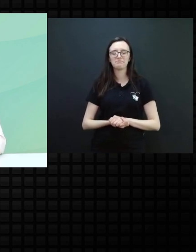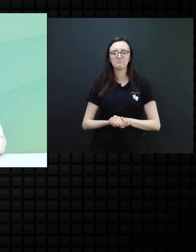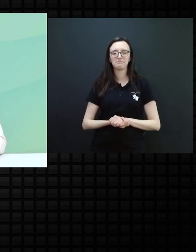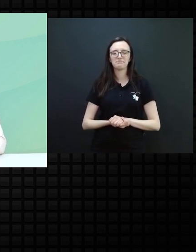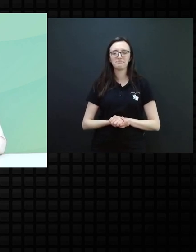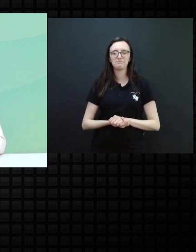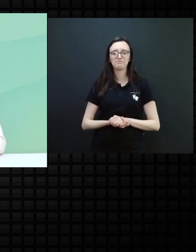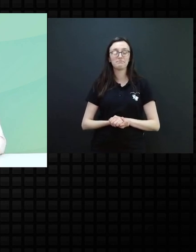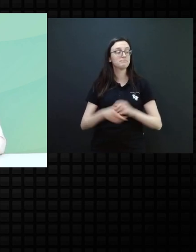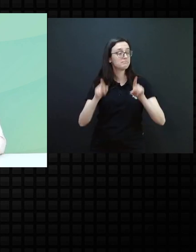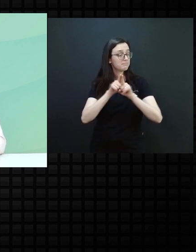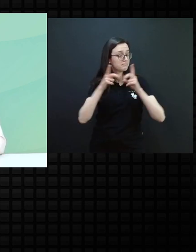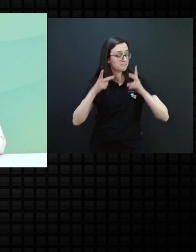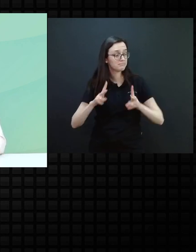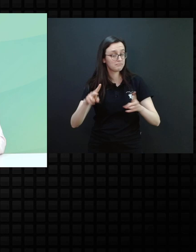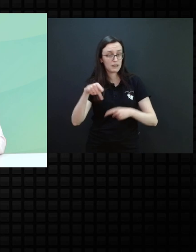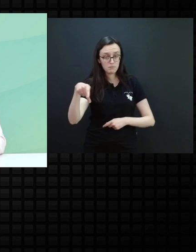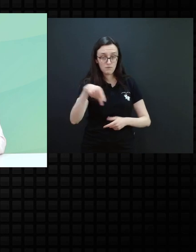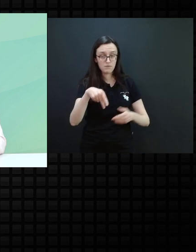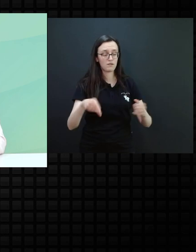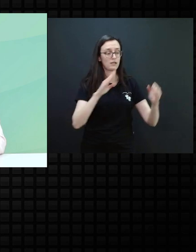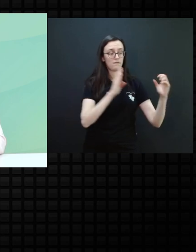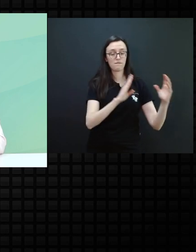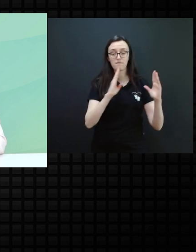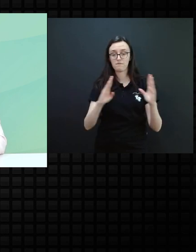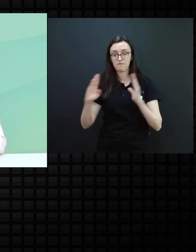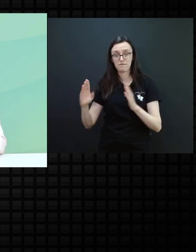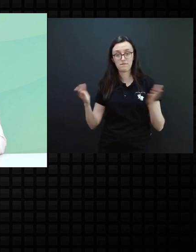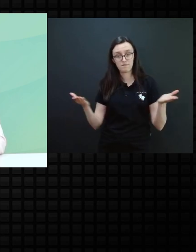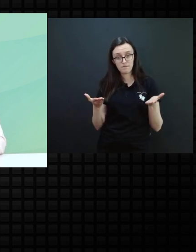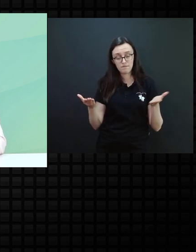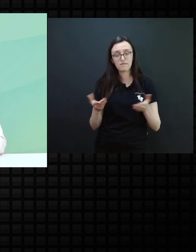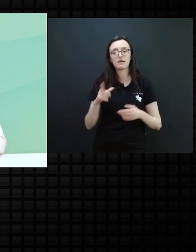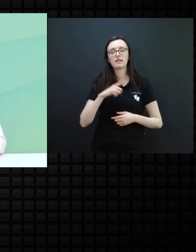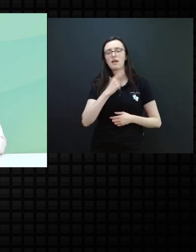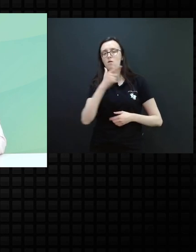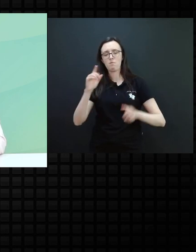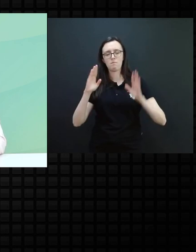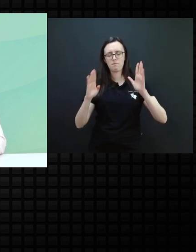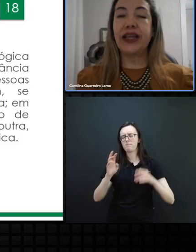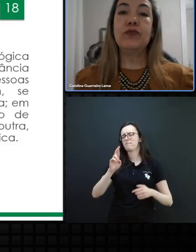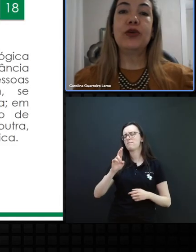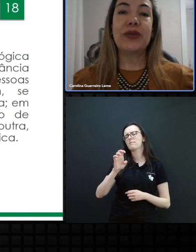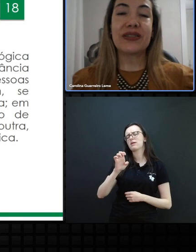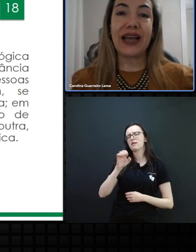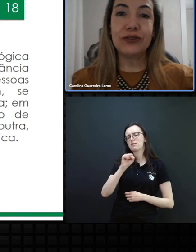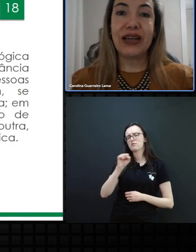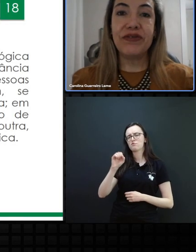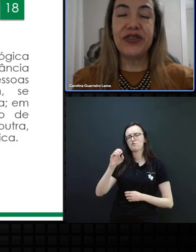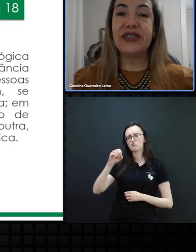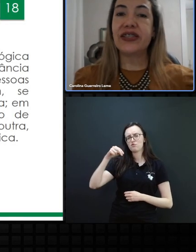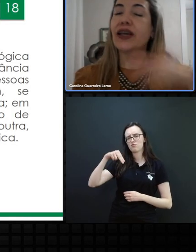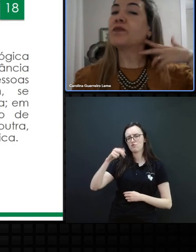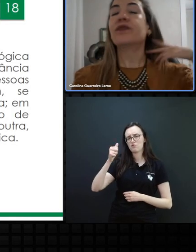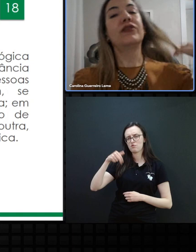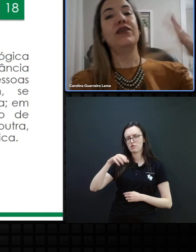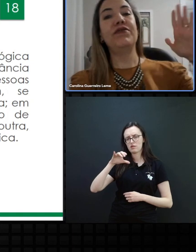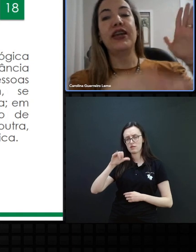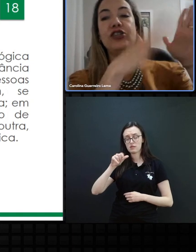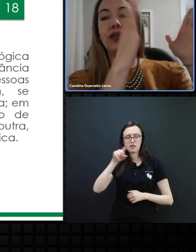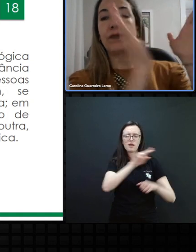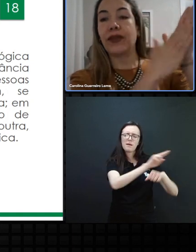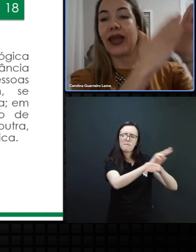E seguindo, professor, nas fases, a ressonância, ela é um termo emprestado da física